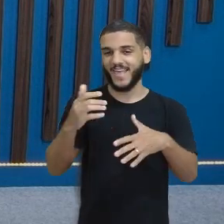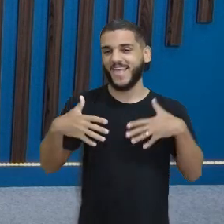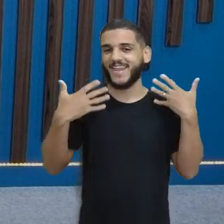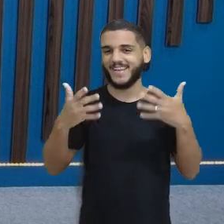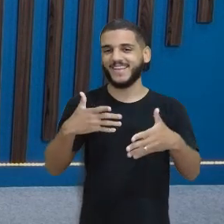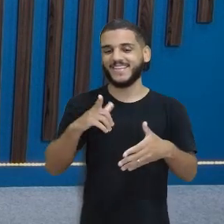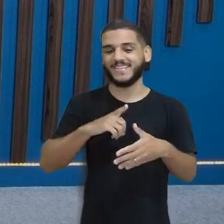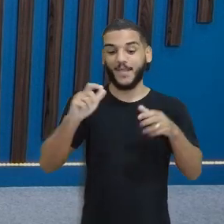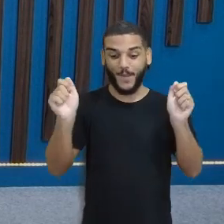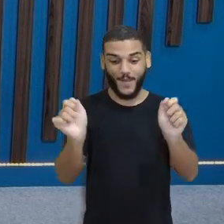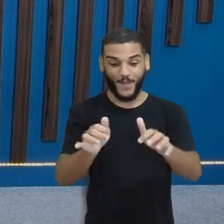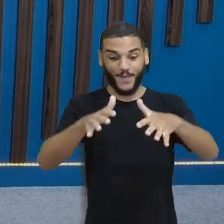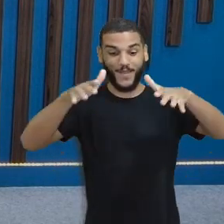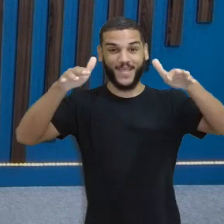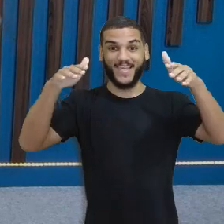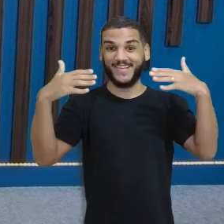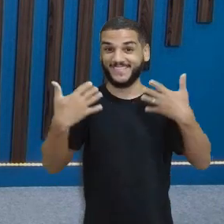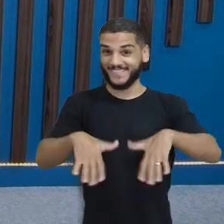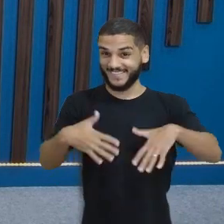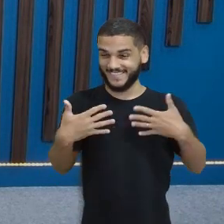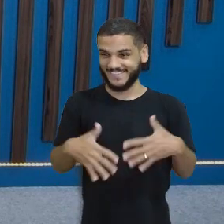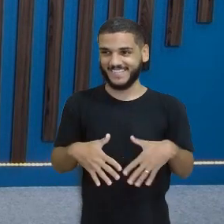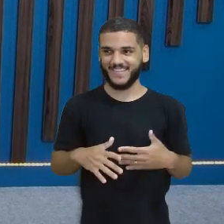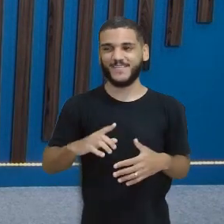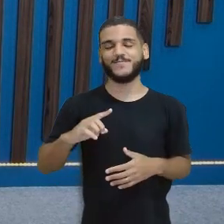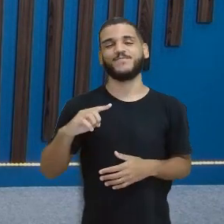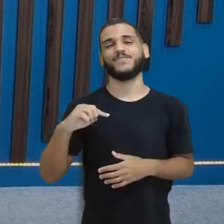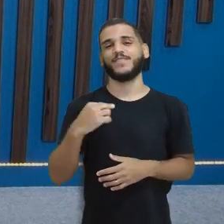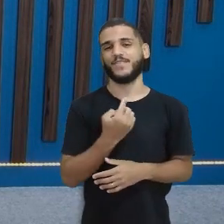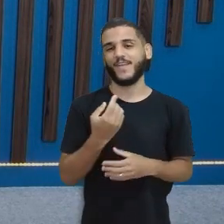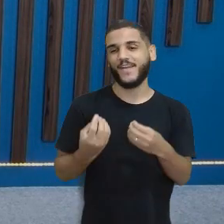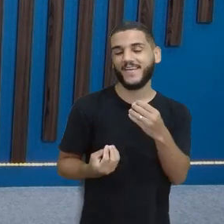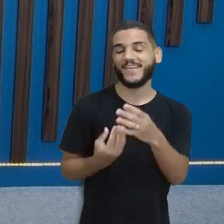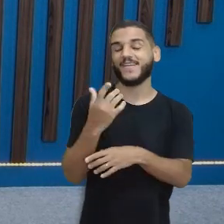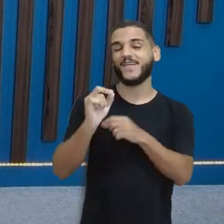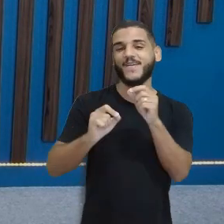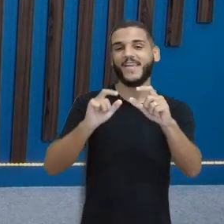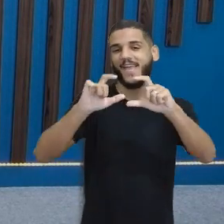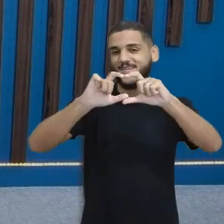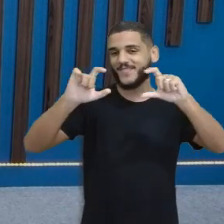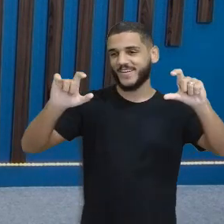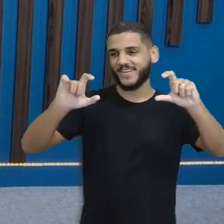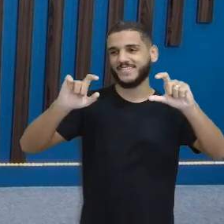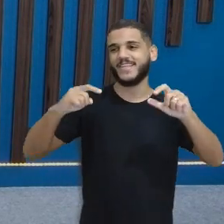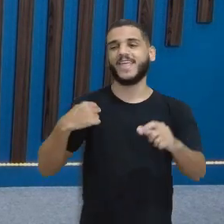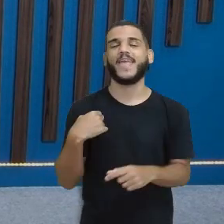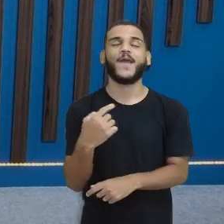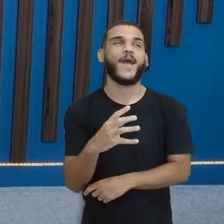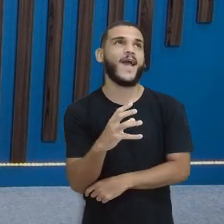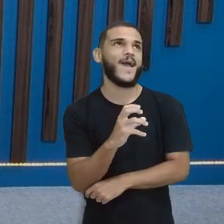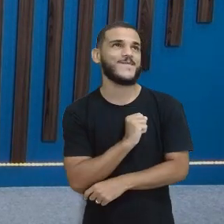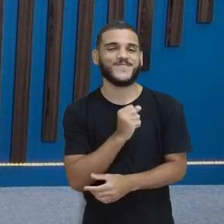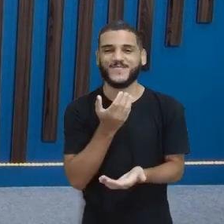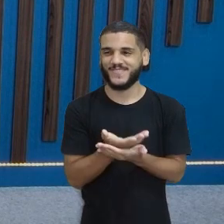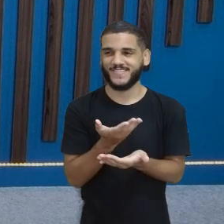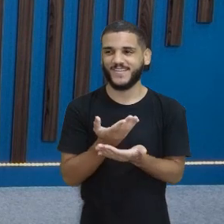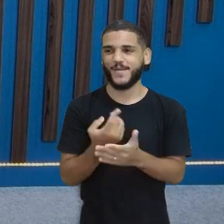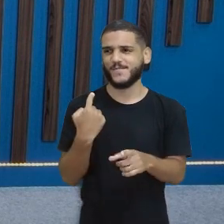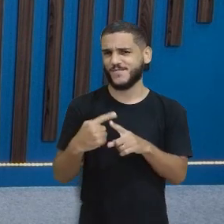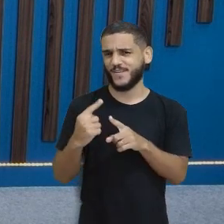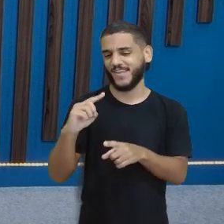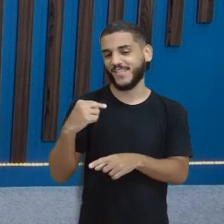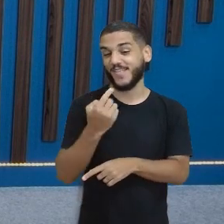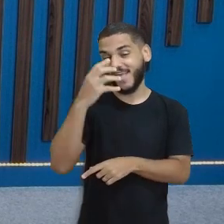está na magia Olha aí E a gente ainda constrói essas frases Eu estou amando essa aula Porque a gente está